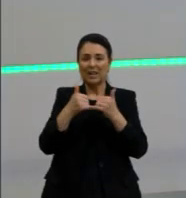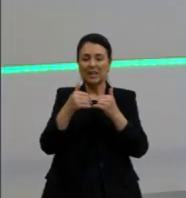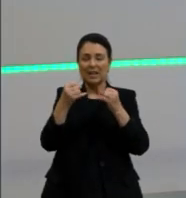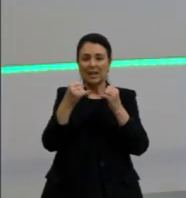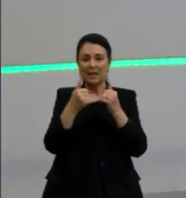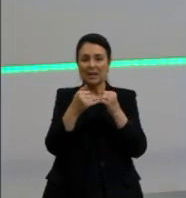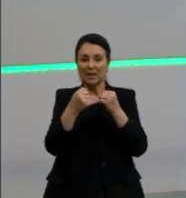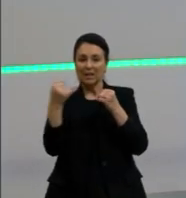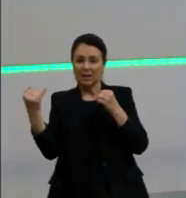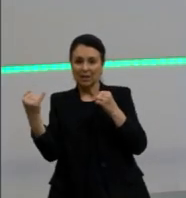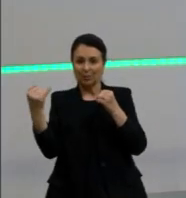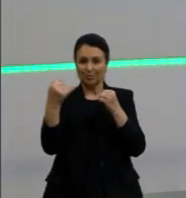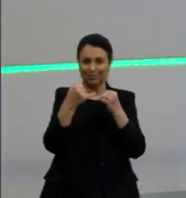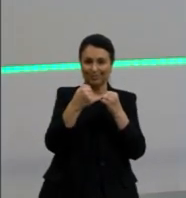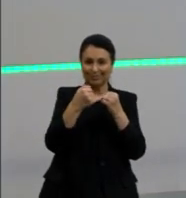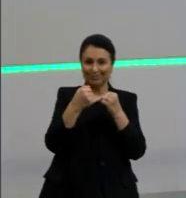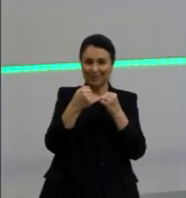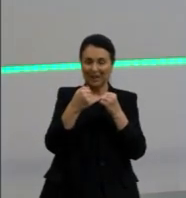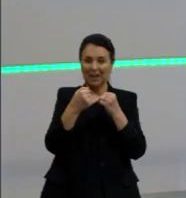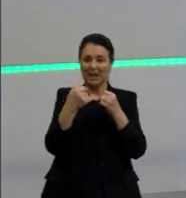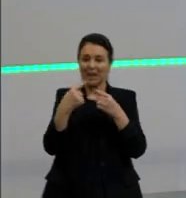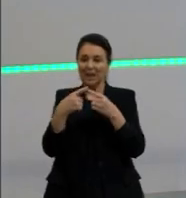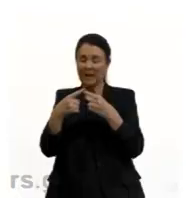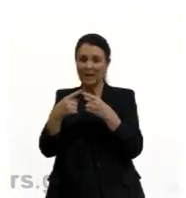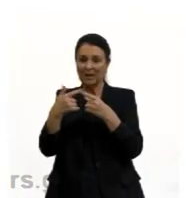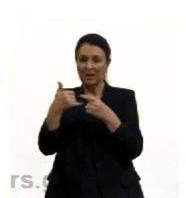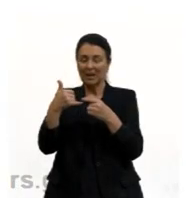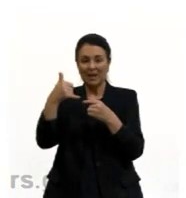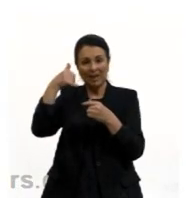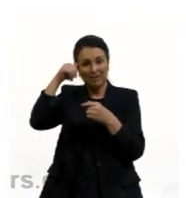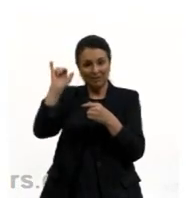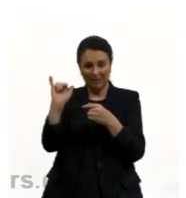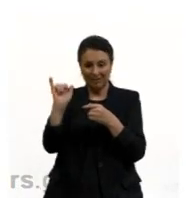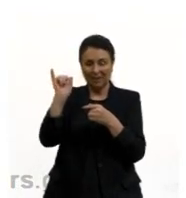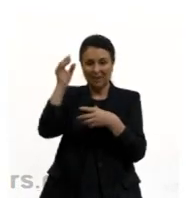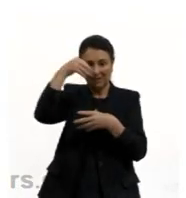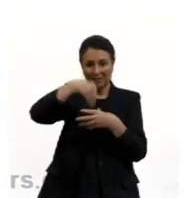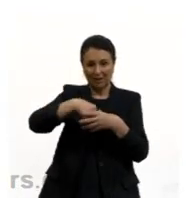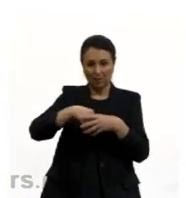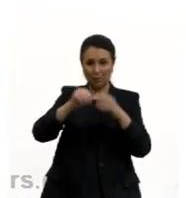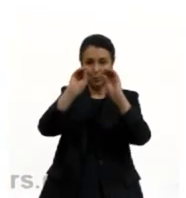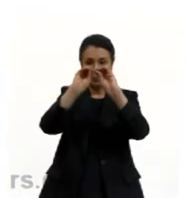o cloro, ele neutraliza os íons de carga negativa no nosso organismo.